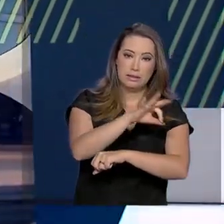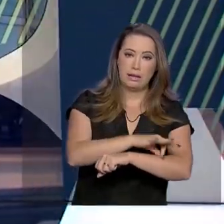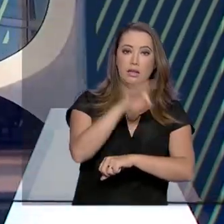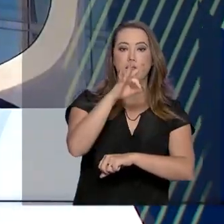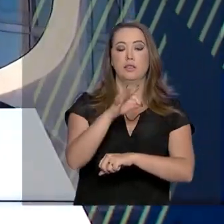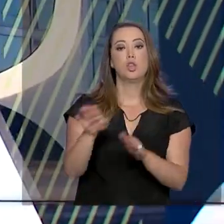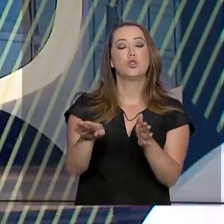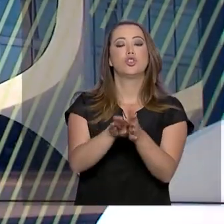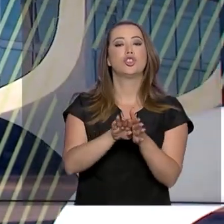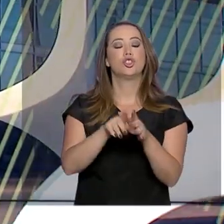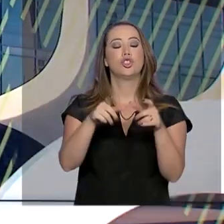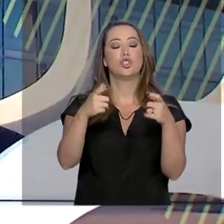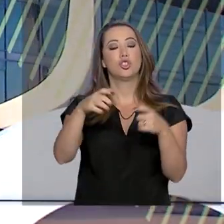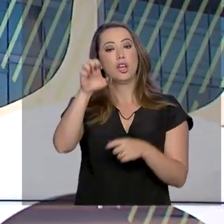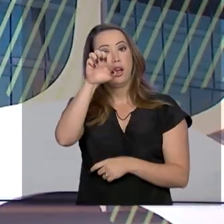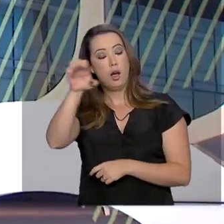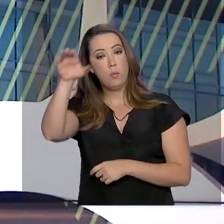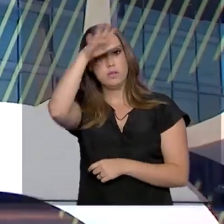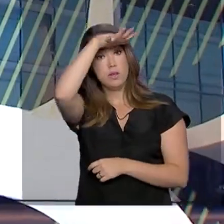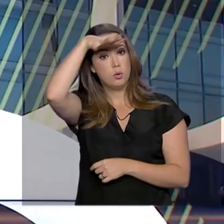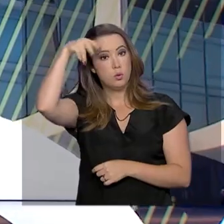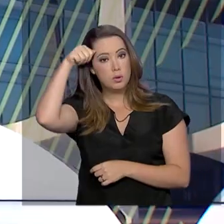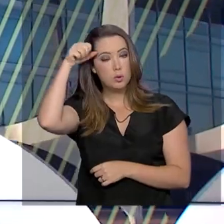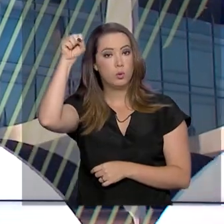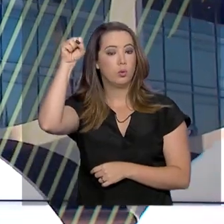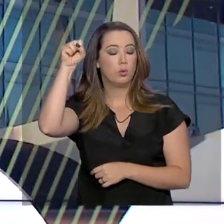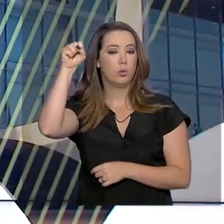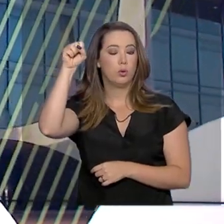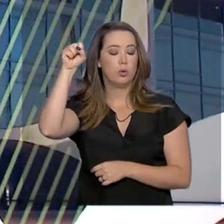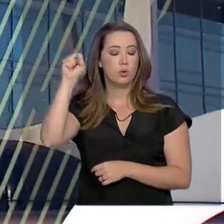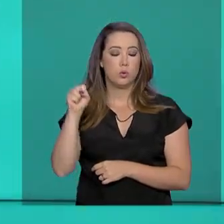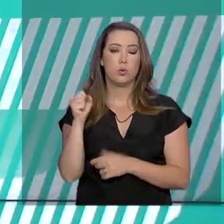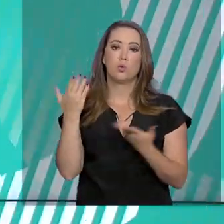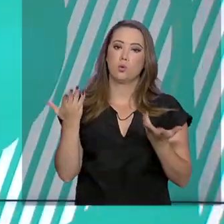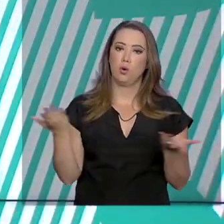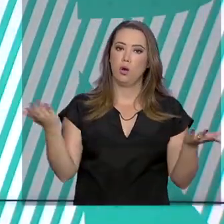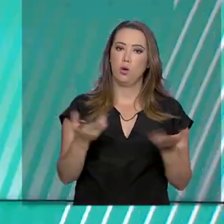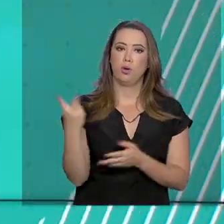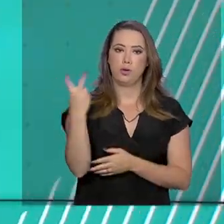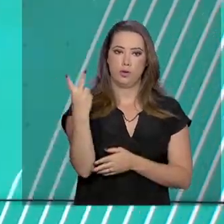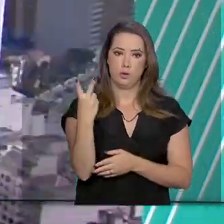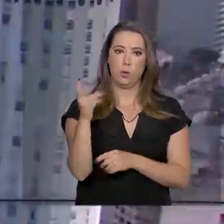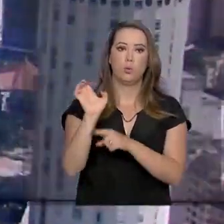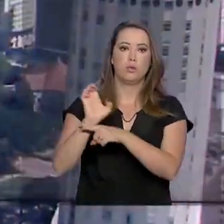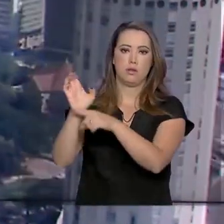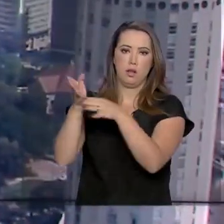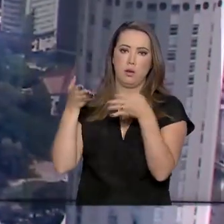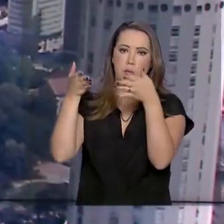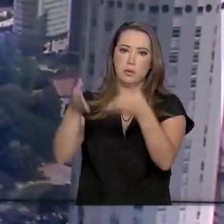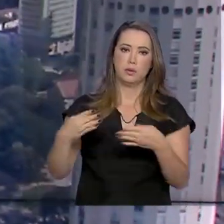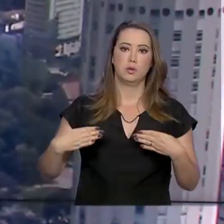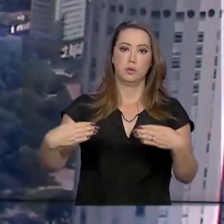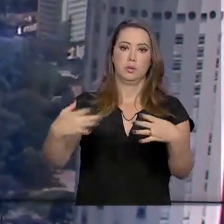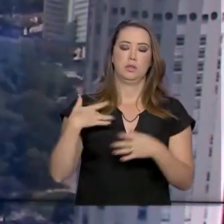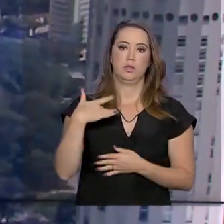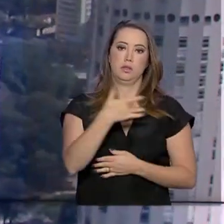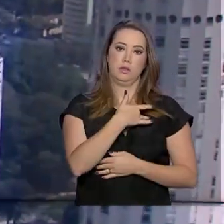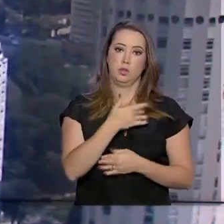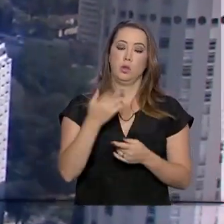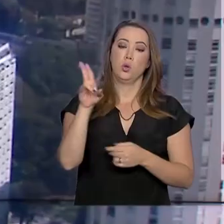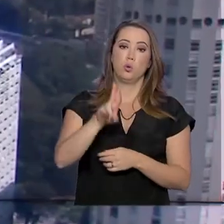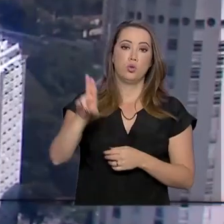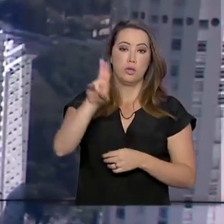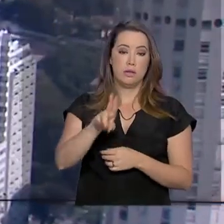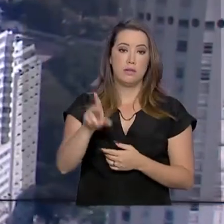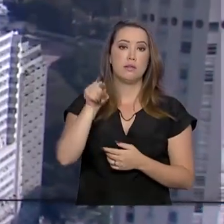Grosso do Sul. Agora, o Estado é o segundo do país a participar da iniciativa do Ministério da Saúde, que utiliza o método Volbachia,